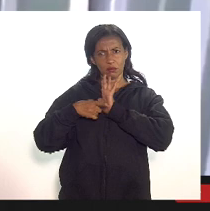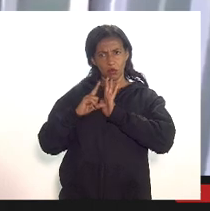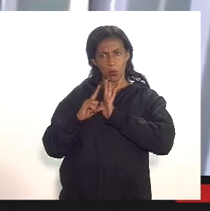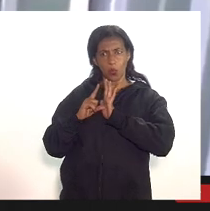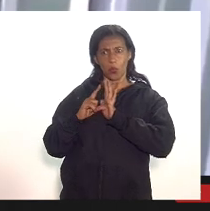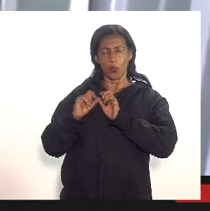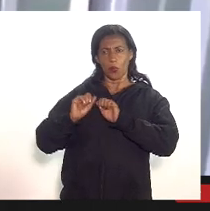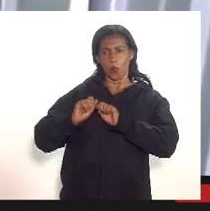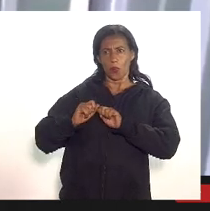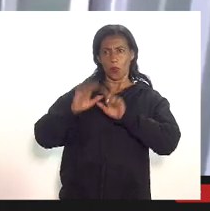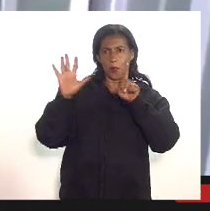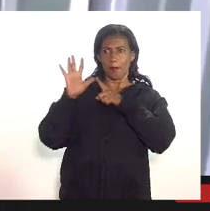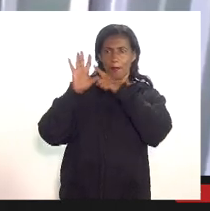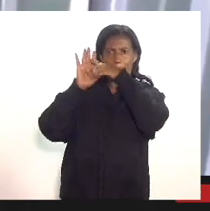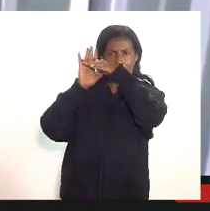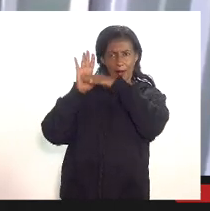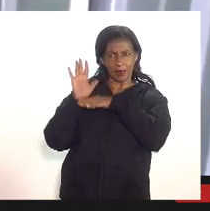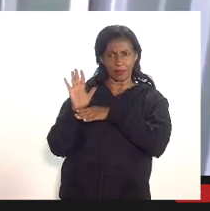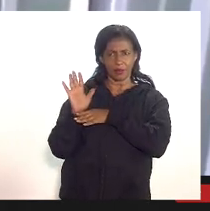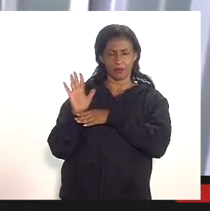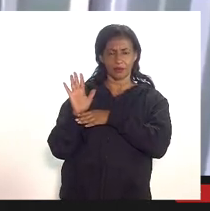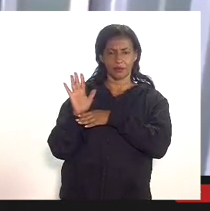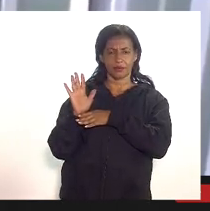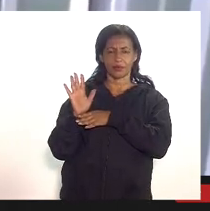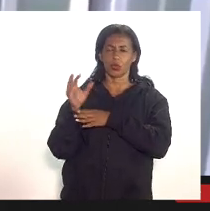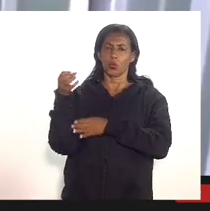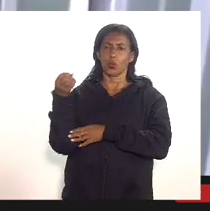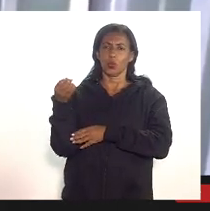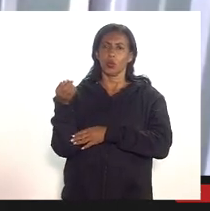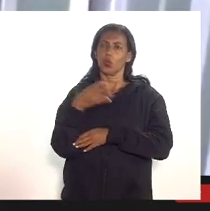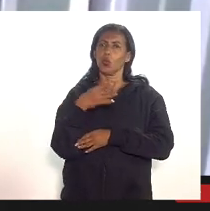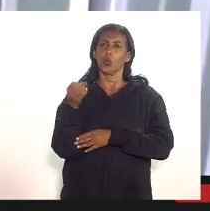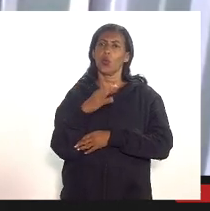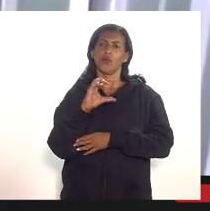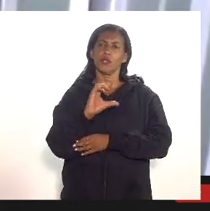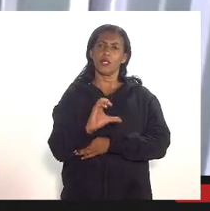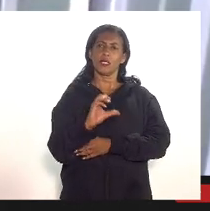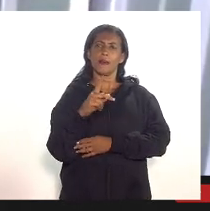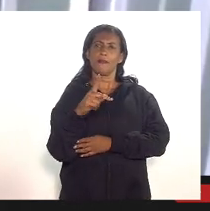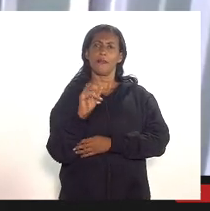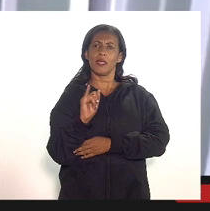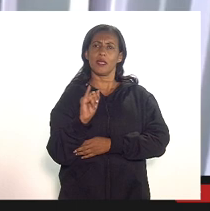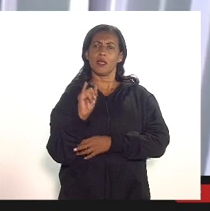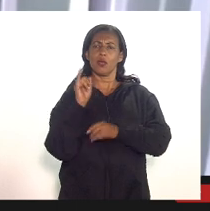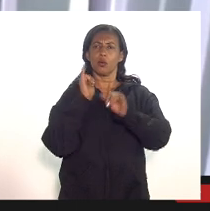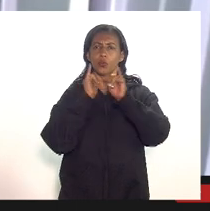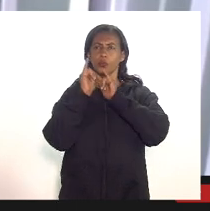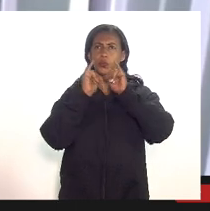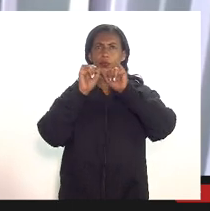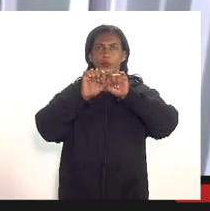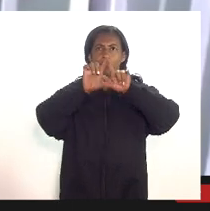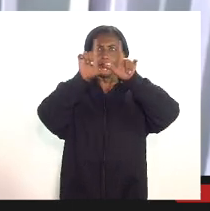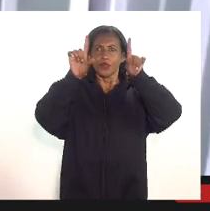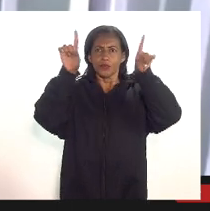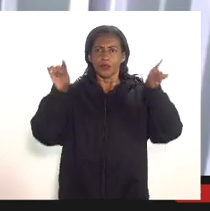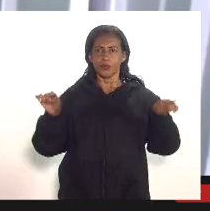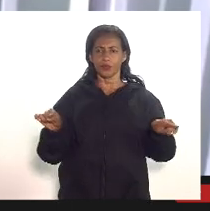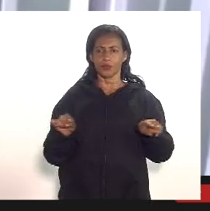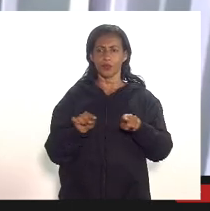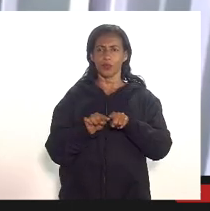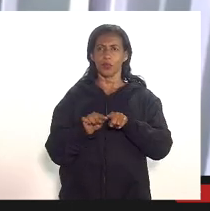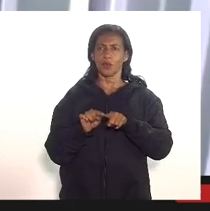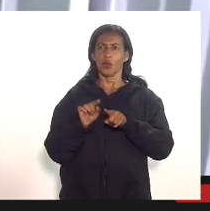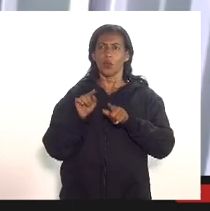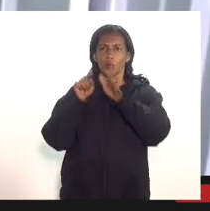painel da CPI uma nova uma nova uma nova jornada da CPI um painel com a representação da nossa assessoria